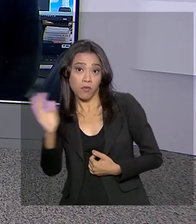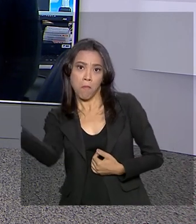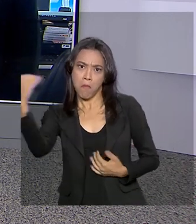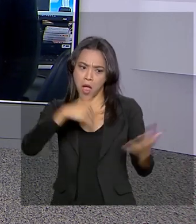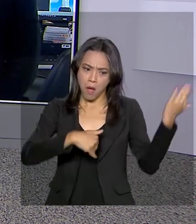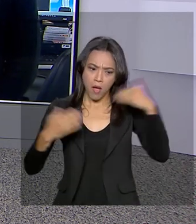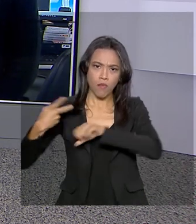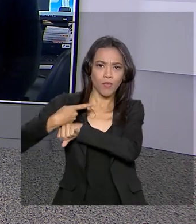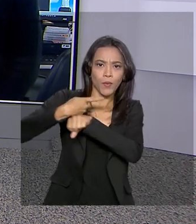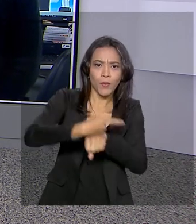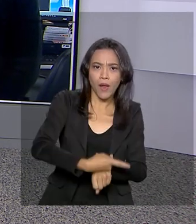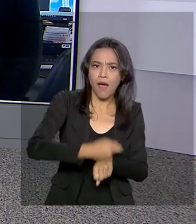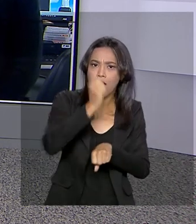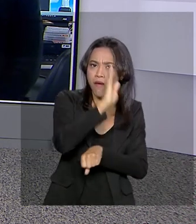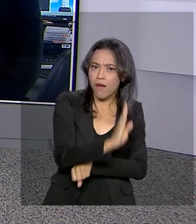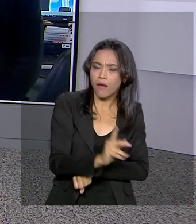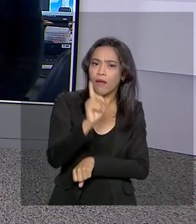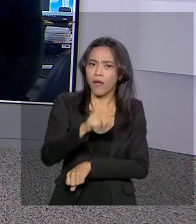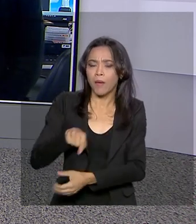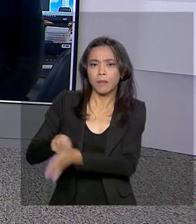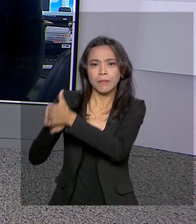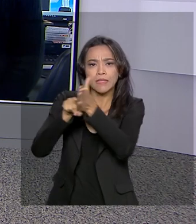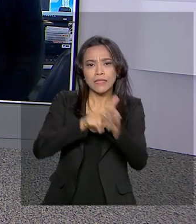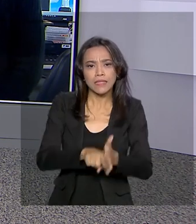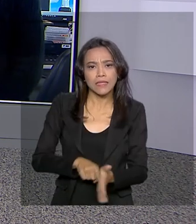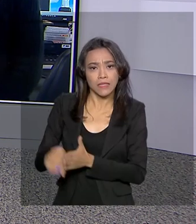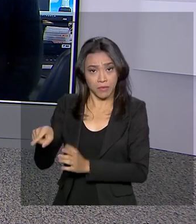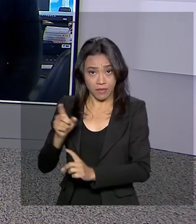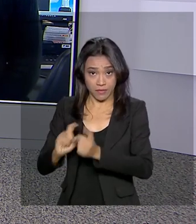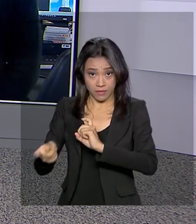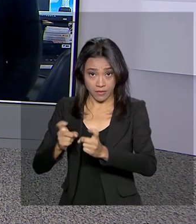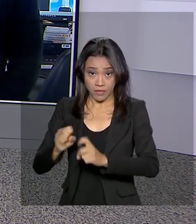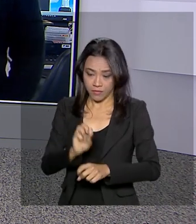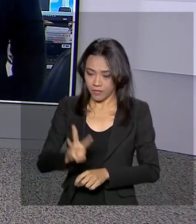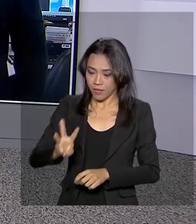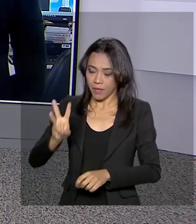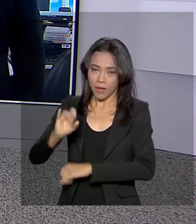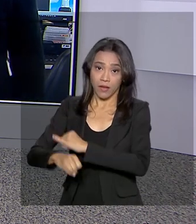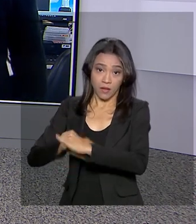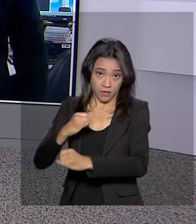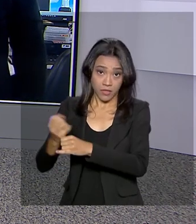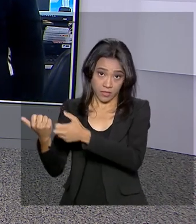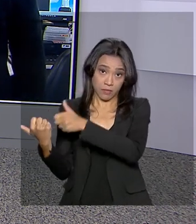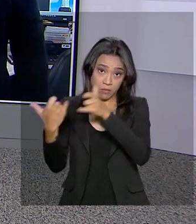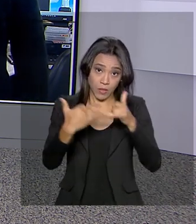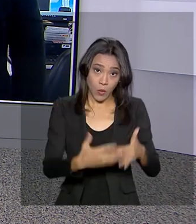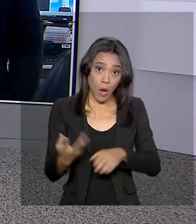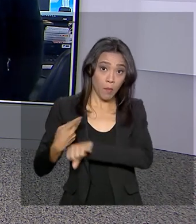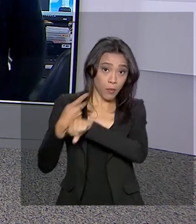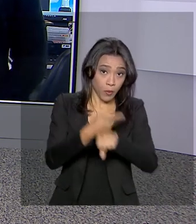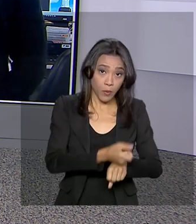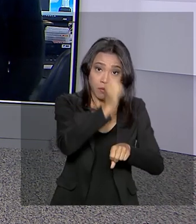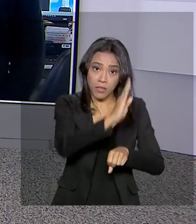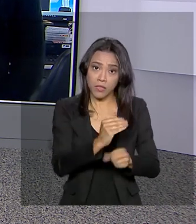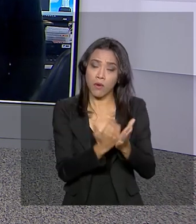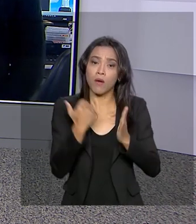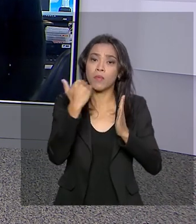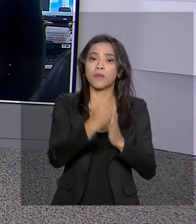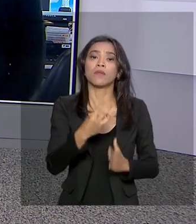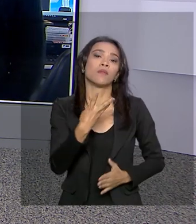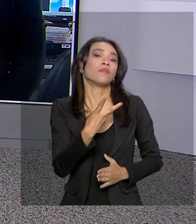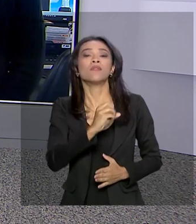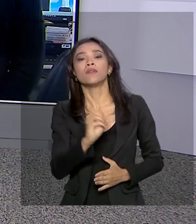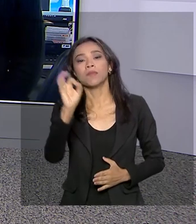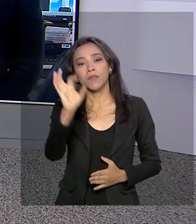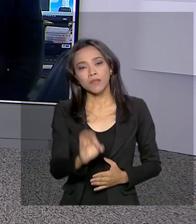brasileiros. O levantamento foi realizado por uma agência de viagens online e mostrou que de janeiro a junho a procura pelo Brasil cresceu 30%.